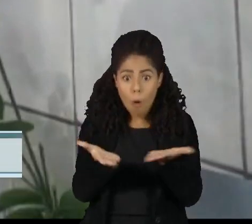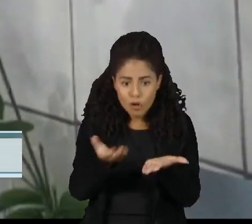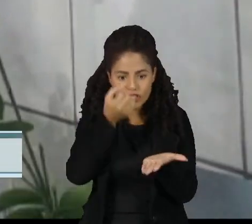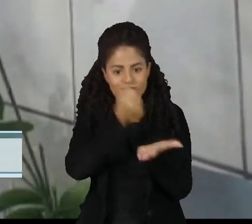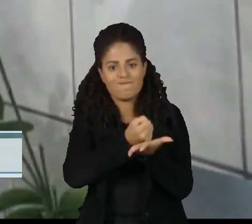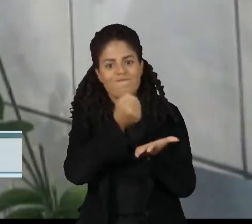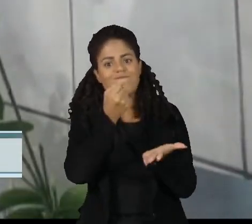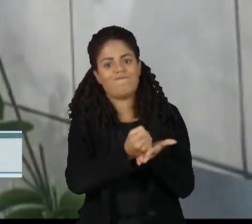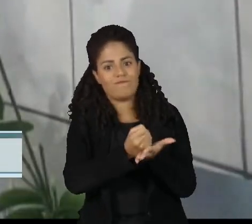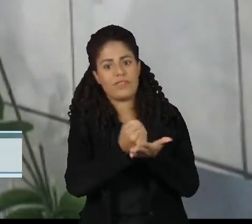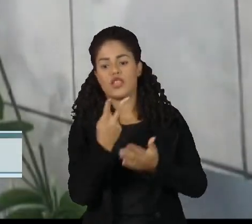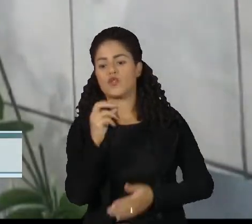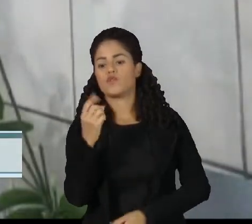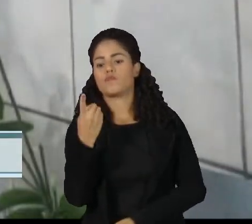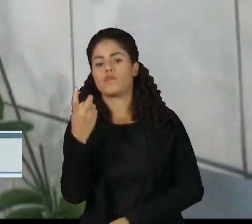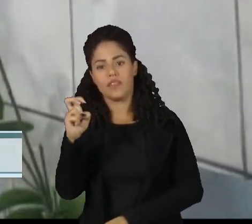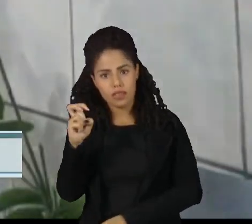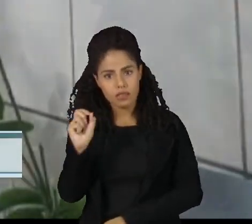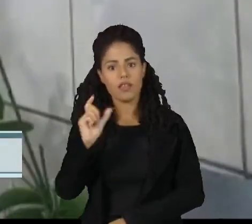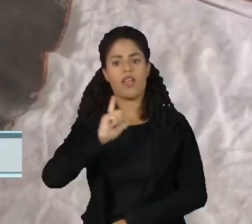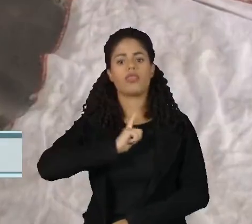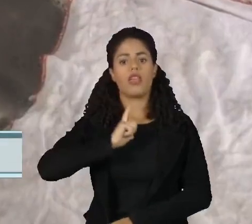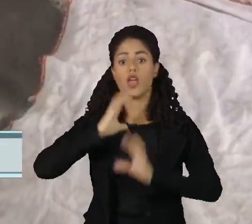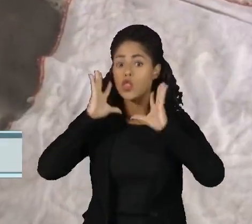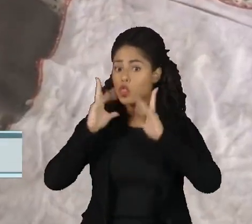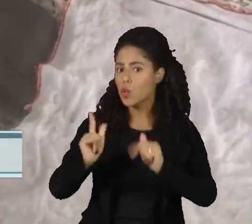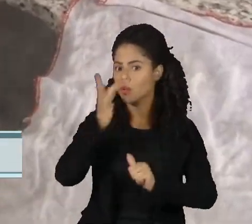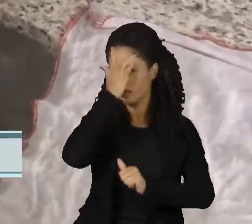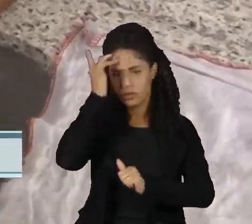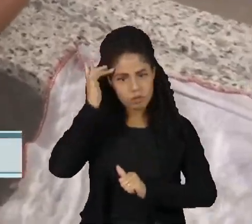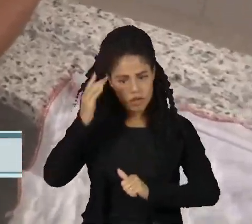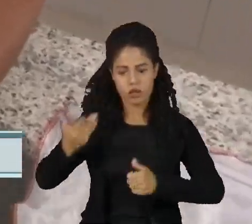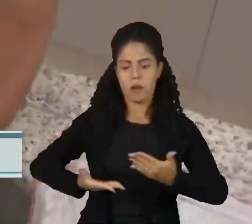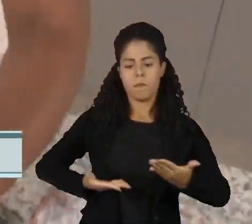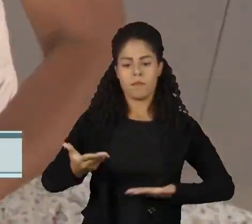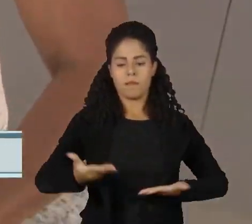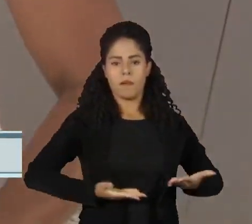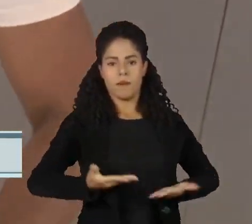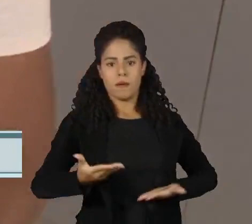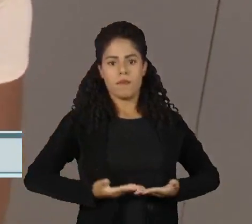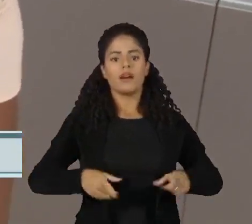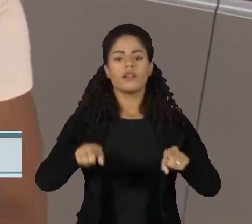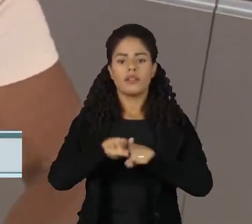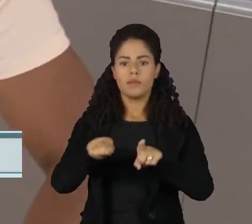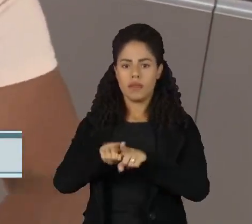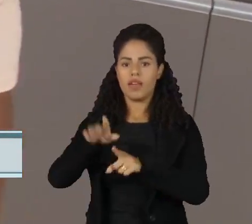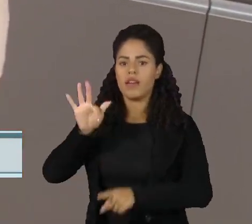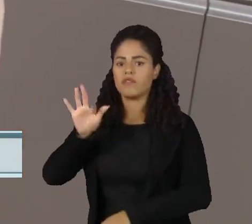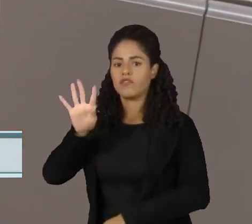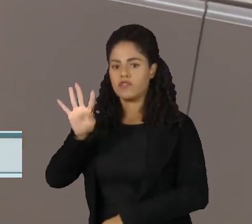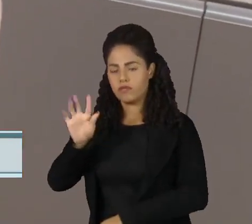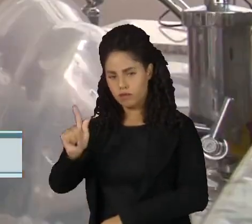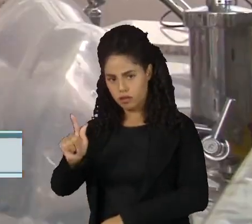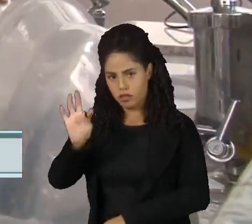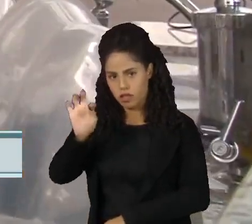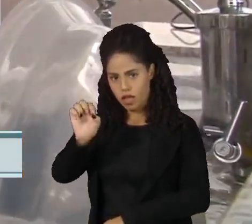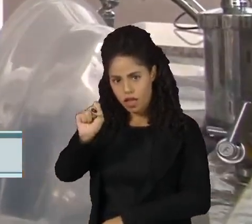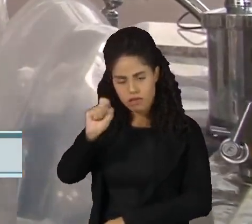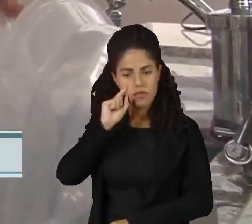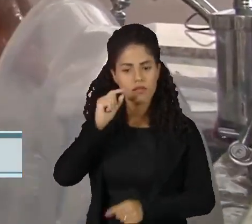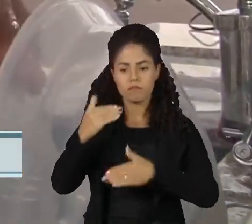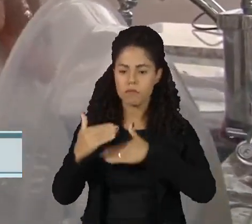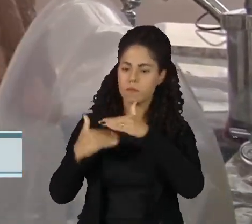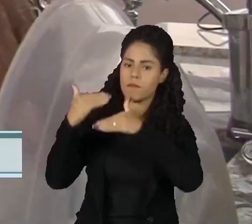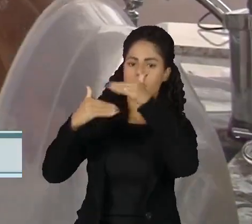Desde 2015, toda empregada doméstica também tem direito ao fundo de garantia. Mas o que prometia ser um